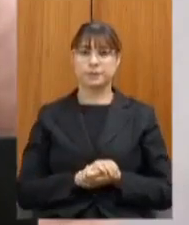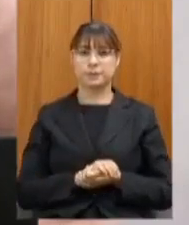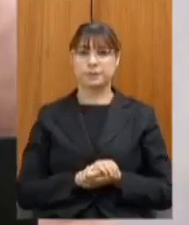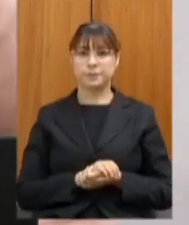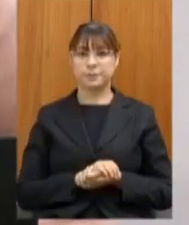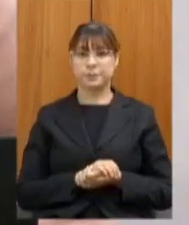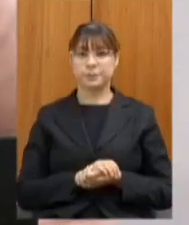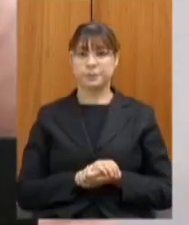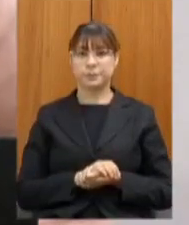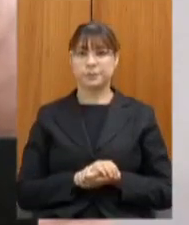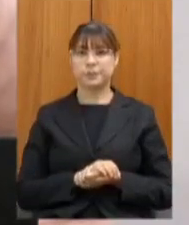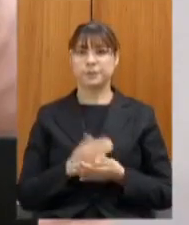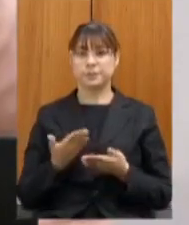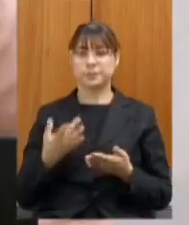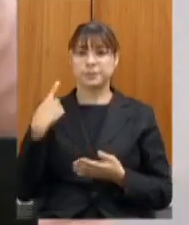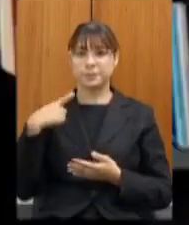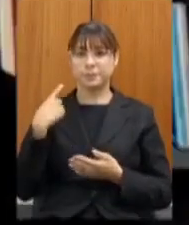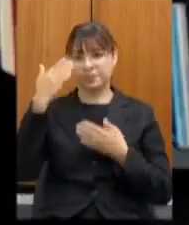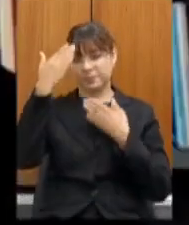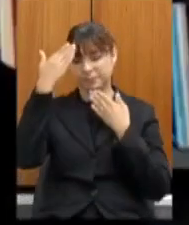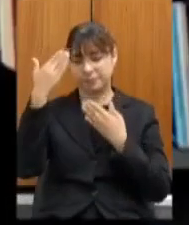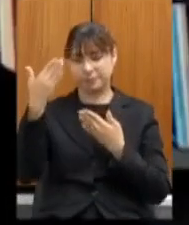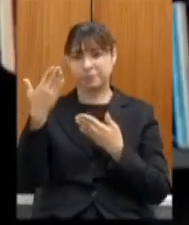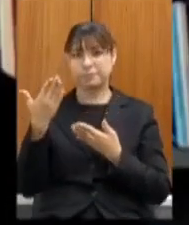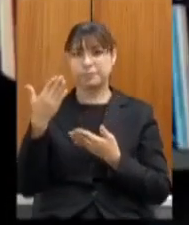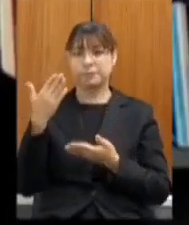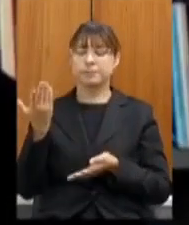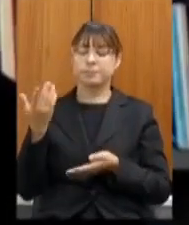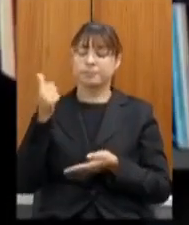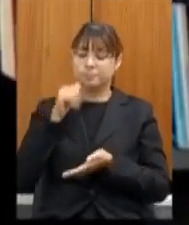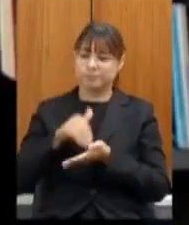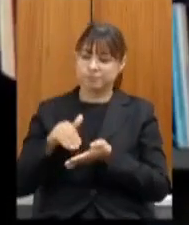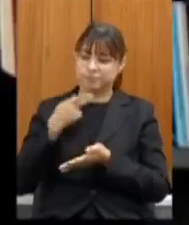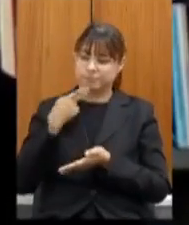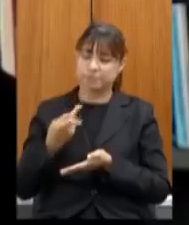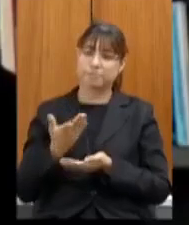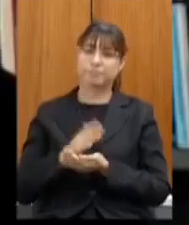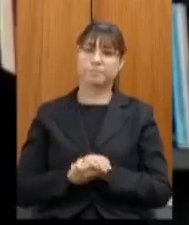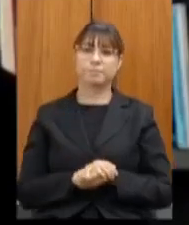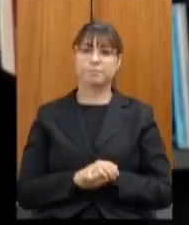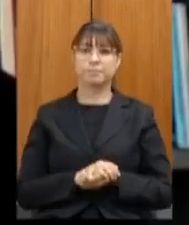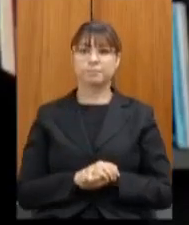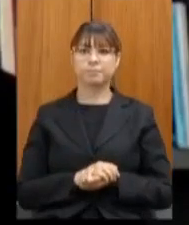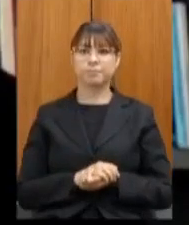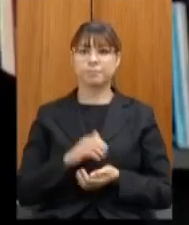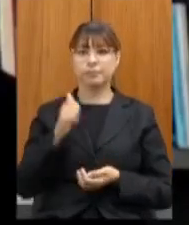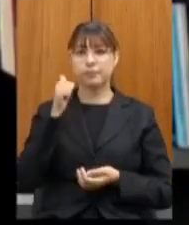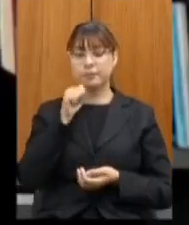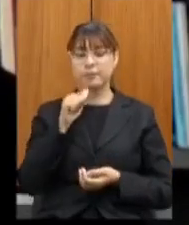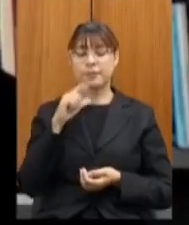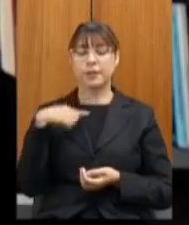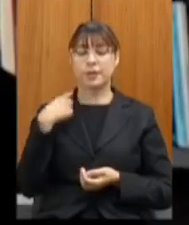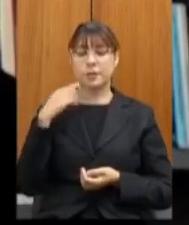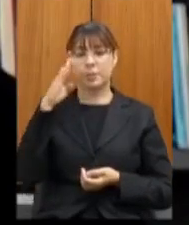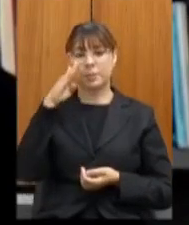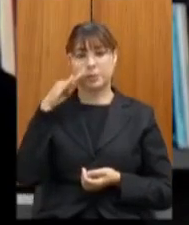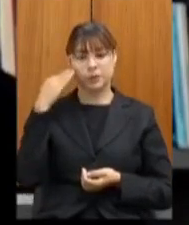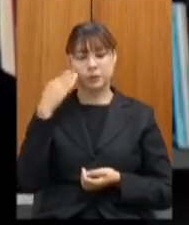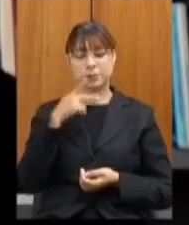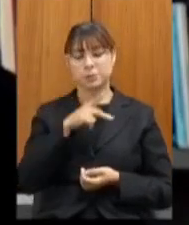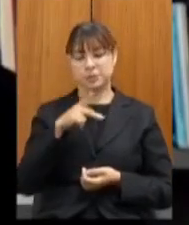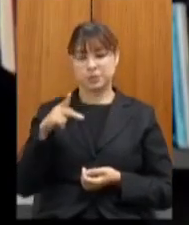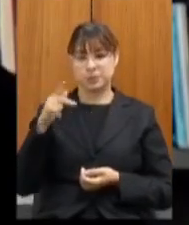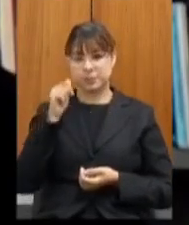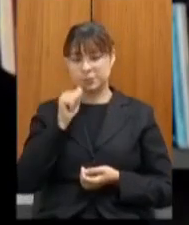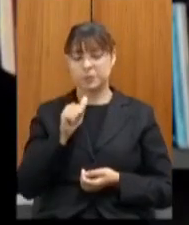então deputado agradeço os comentários da secretária e deputada Beatriz Sequeira a presidenta